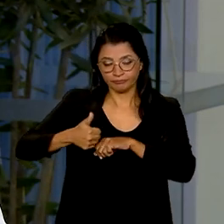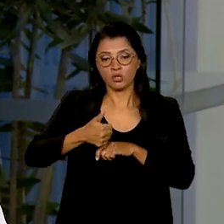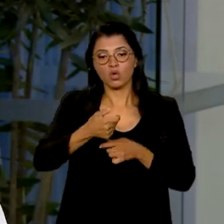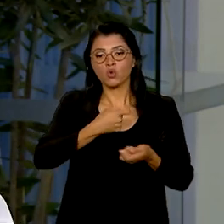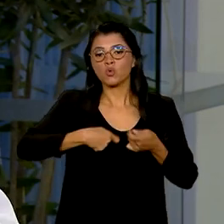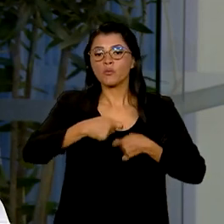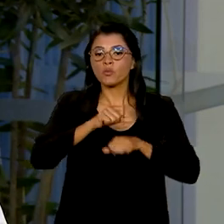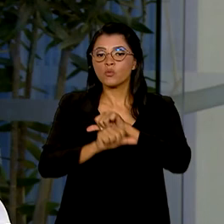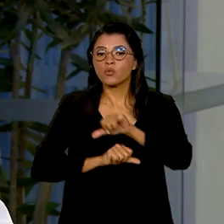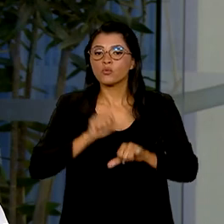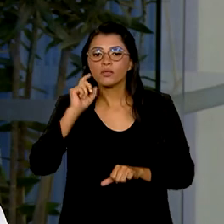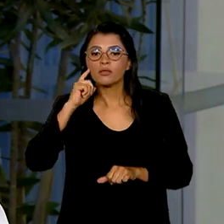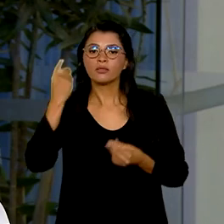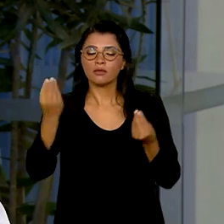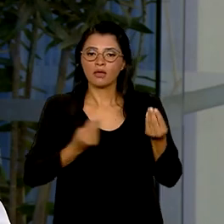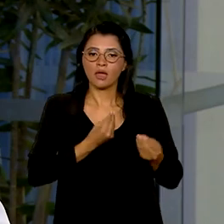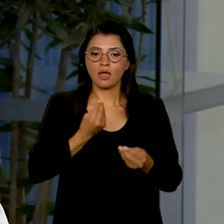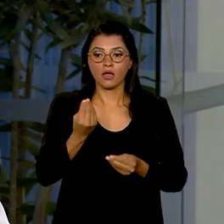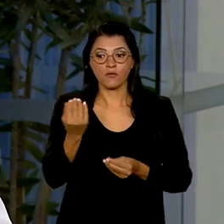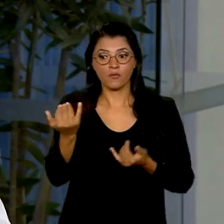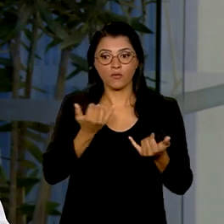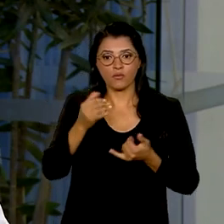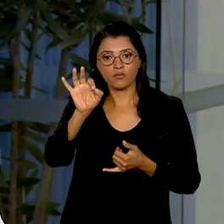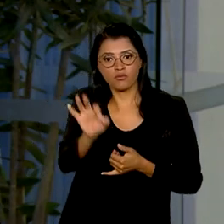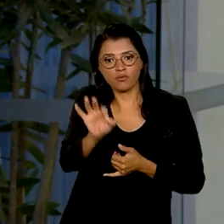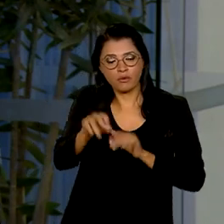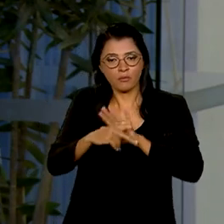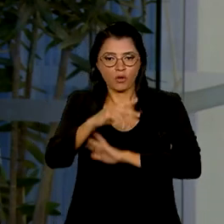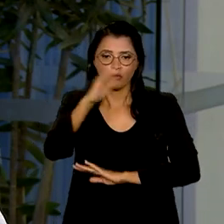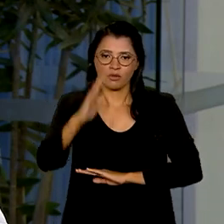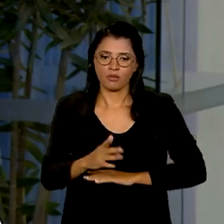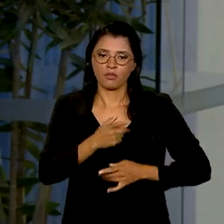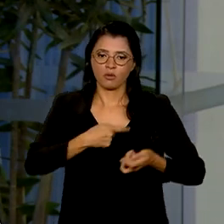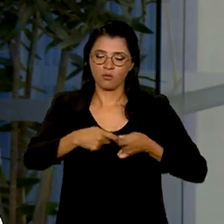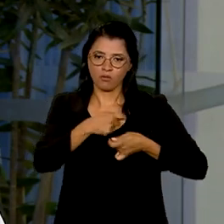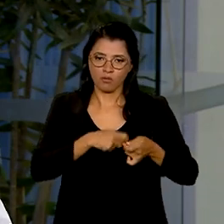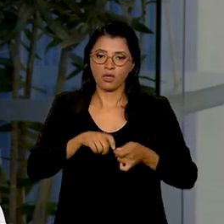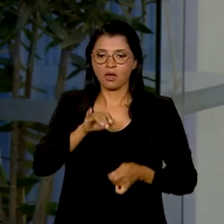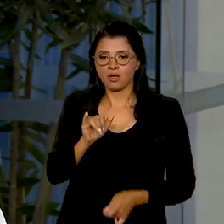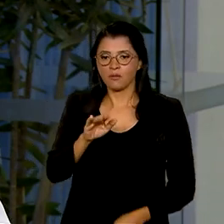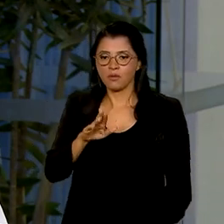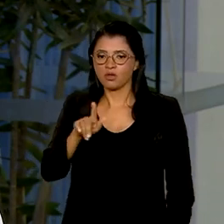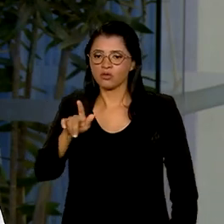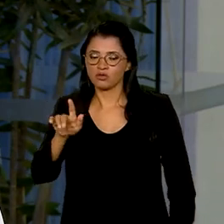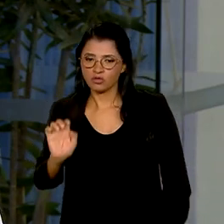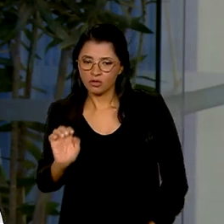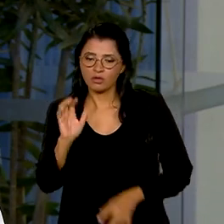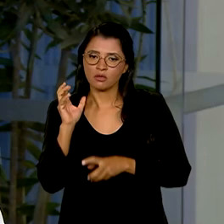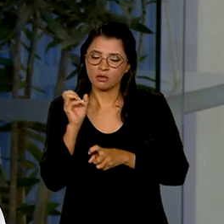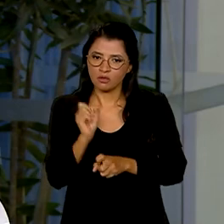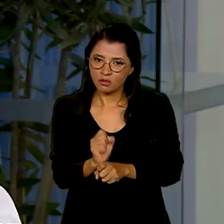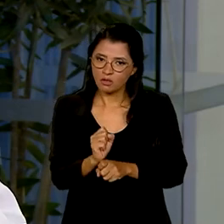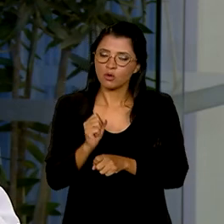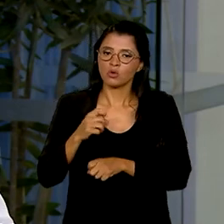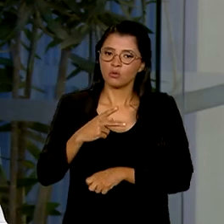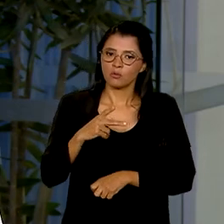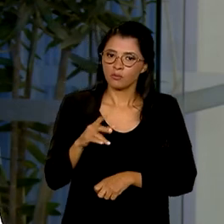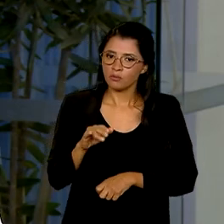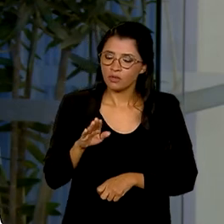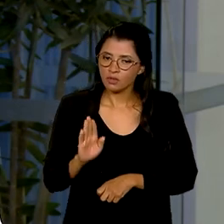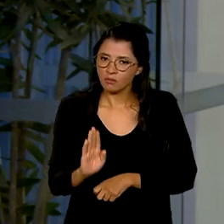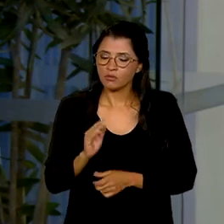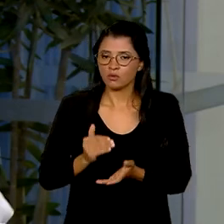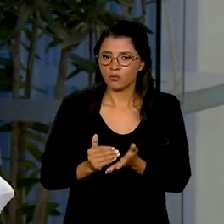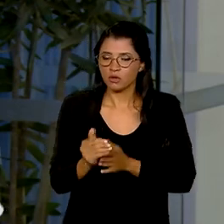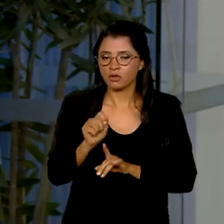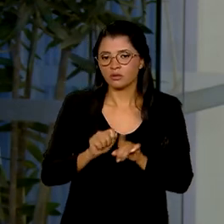os dados, as estatísticas da economia brasileira. O IBGE divulgou o dado mais recente, o IBGE que calcula o PIB oficial no início